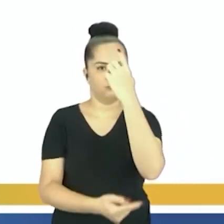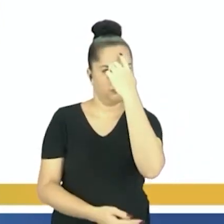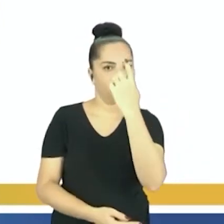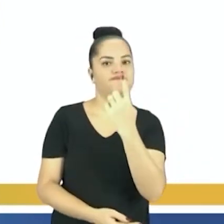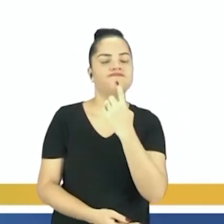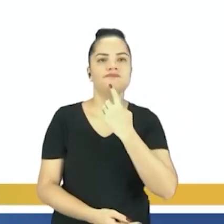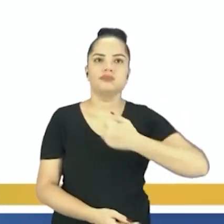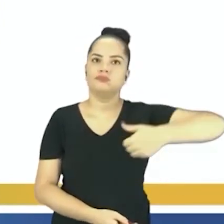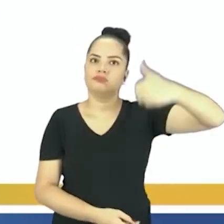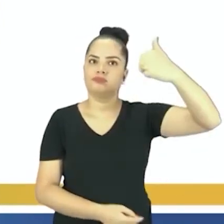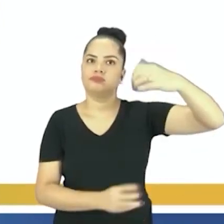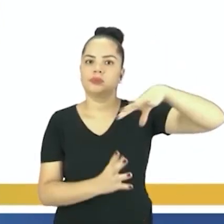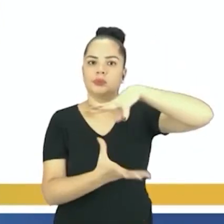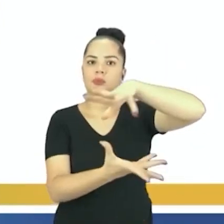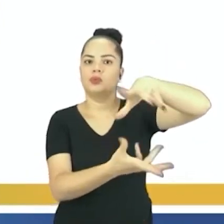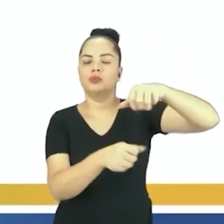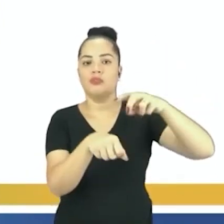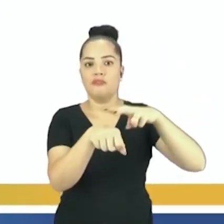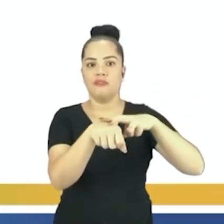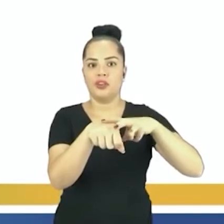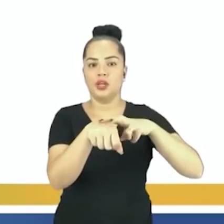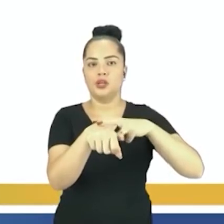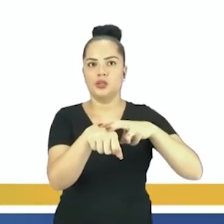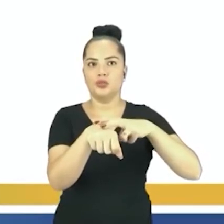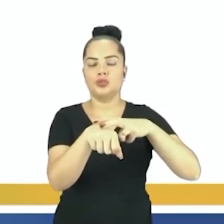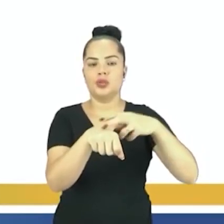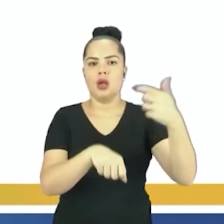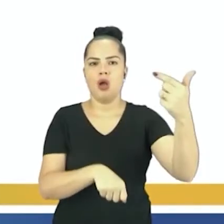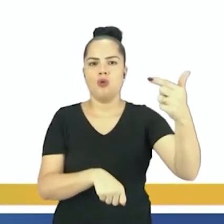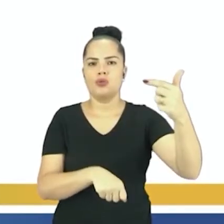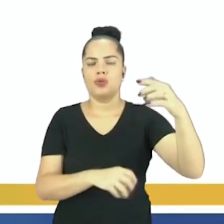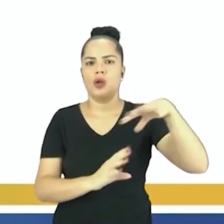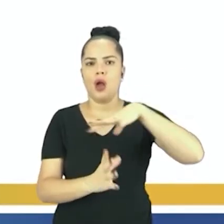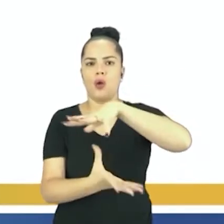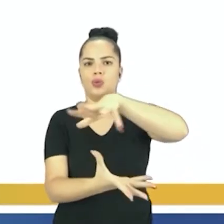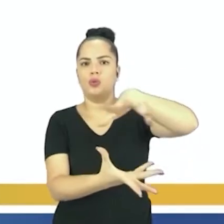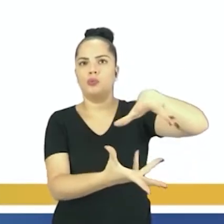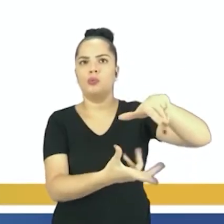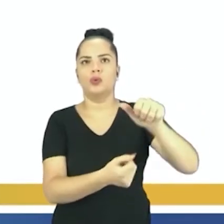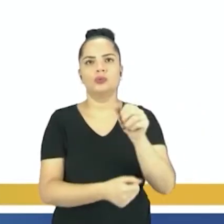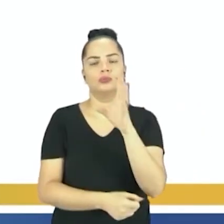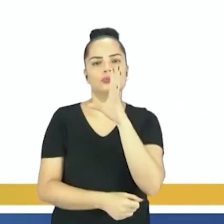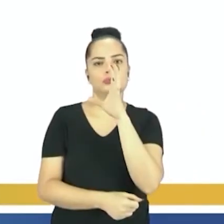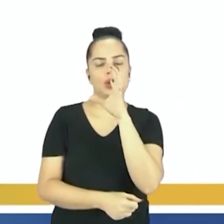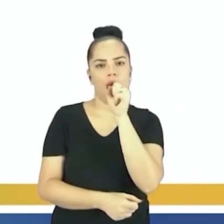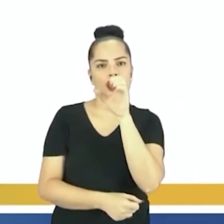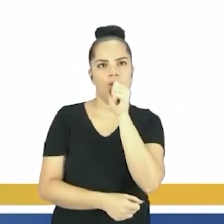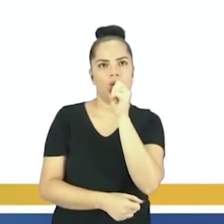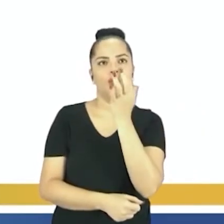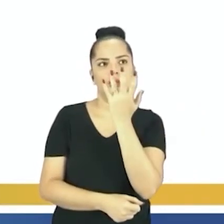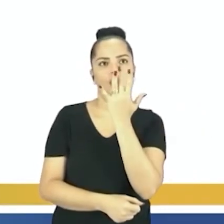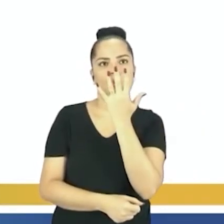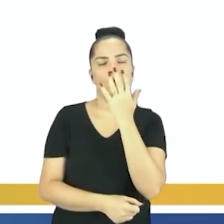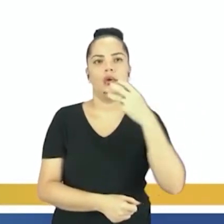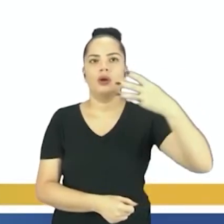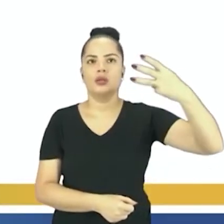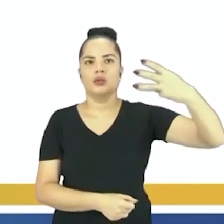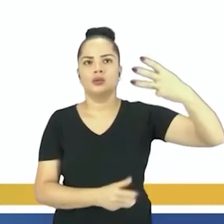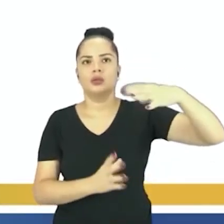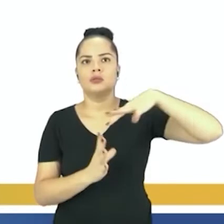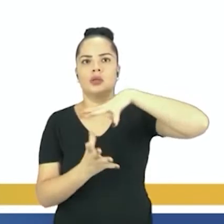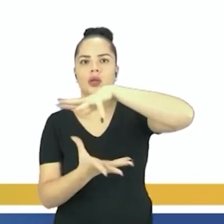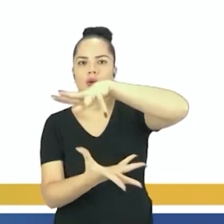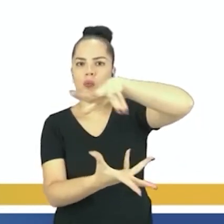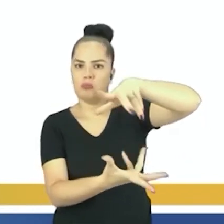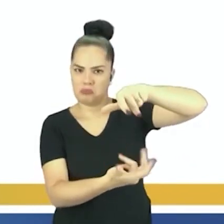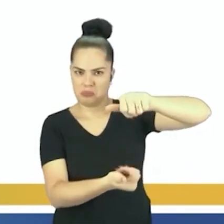de verde, segundo mundo, essa cor laranja, e o terceiro mundo, no qual nós fazemos parte, a América Latina